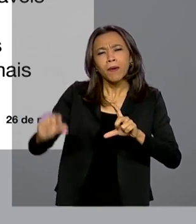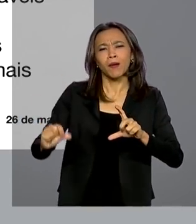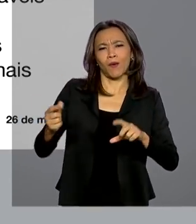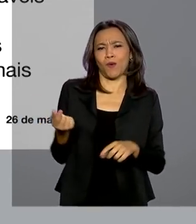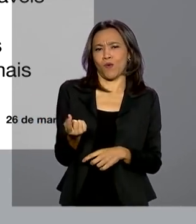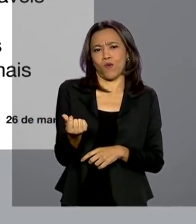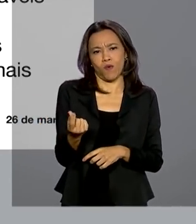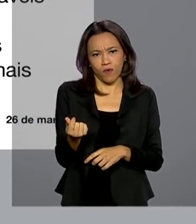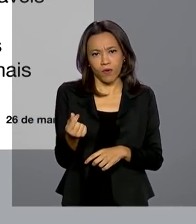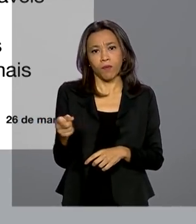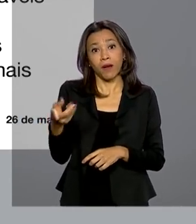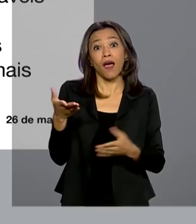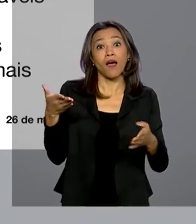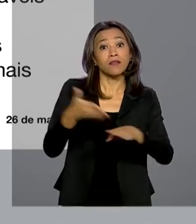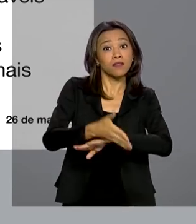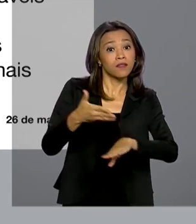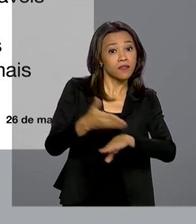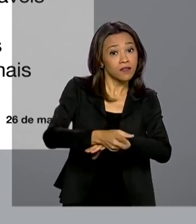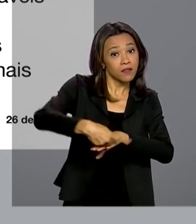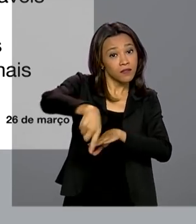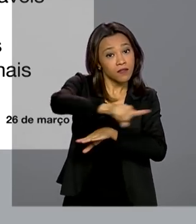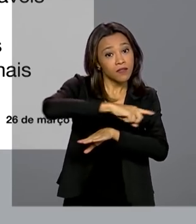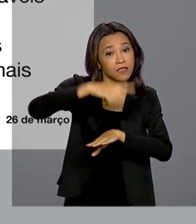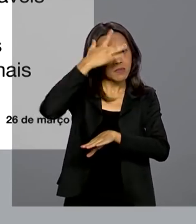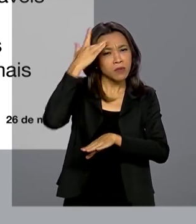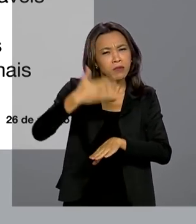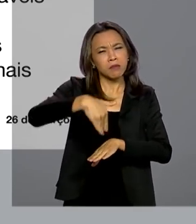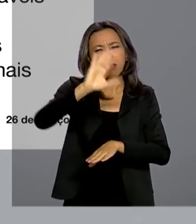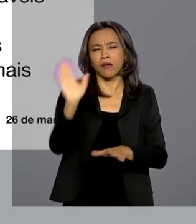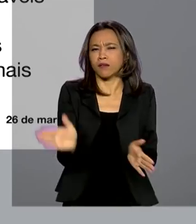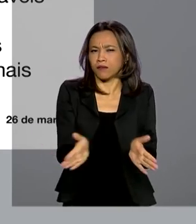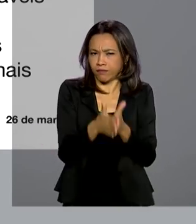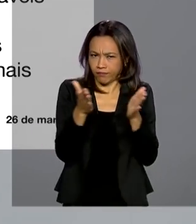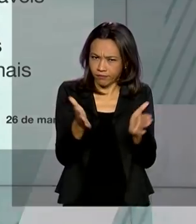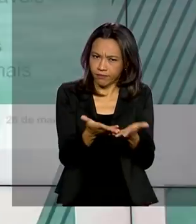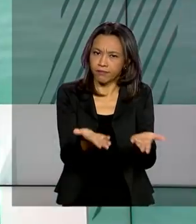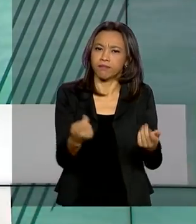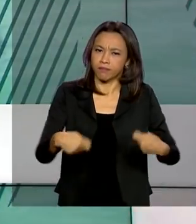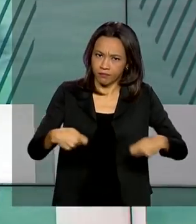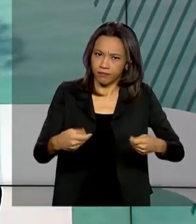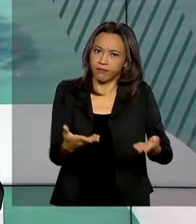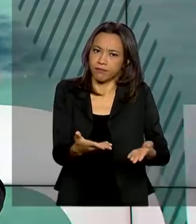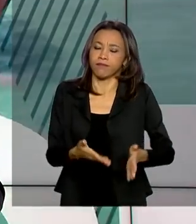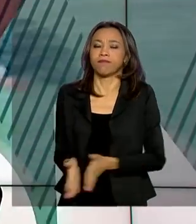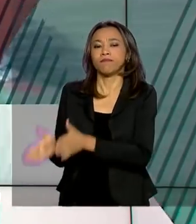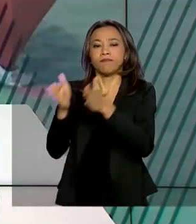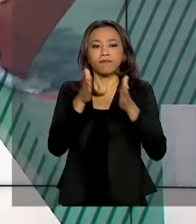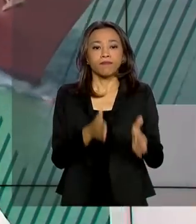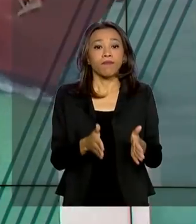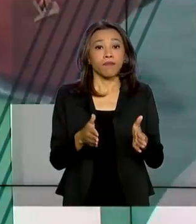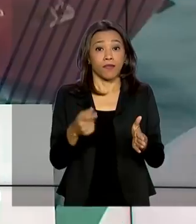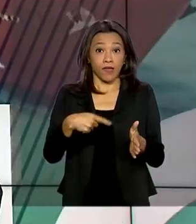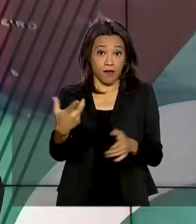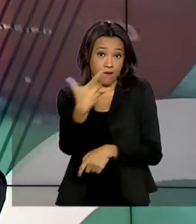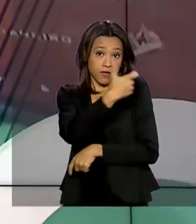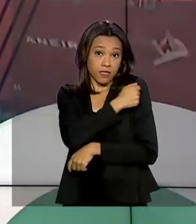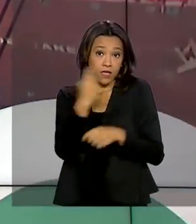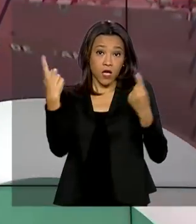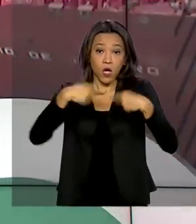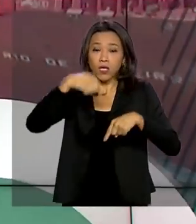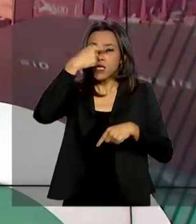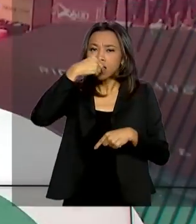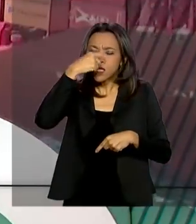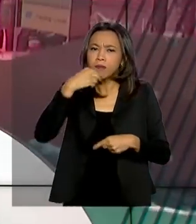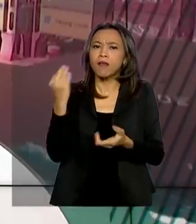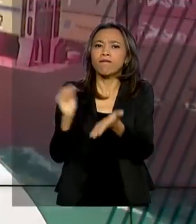e deixá-los acessíveis para atender a população mais vulnerável. A vacina contra a gripe está em falta em algumas